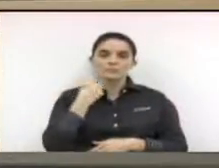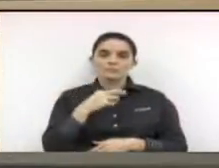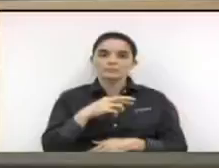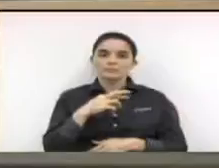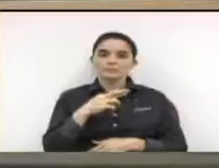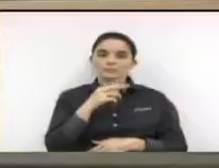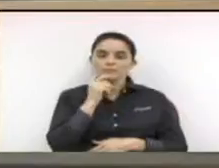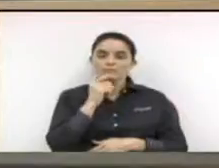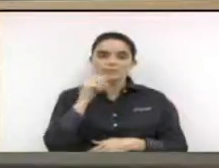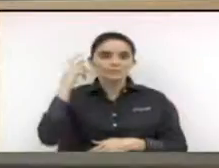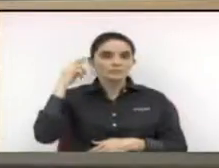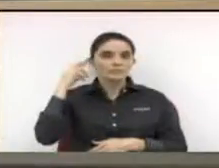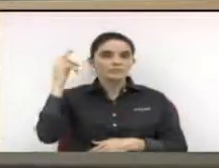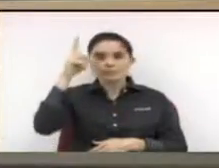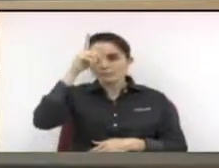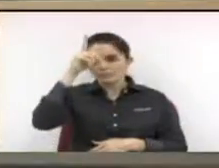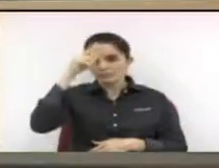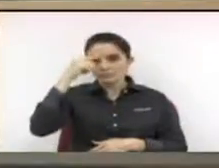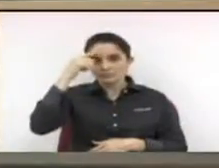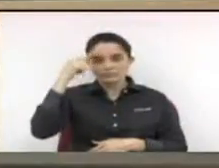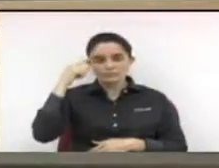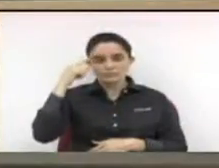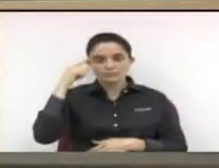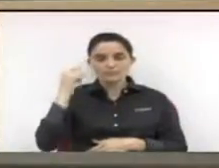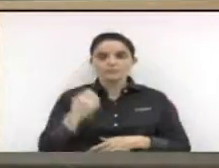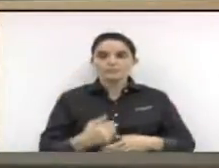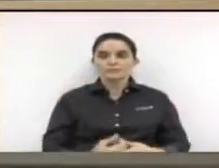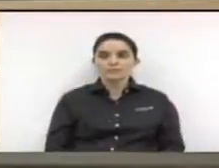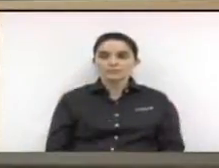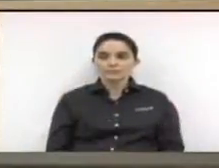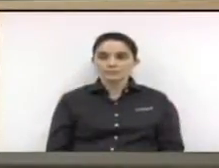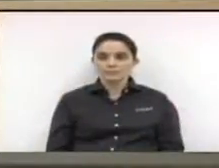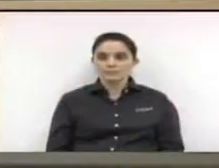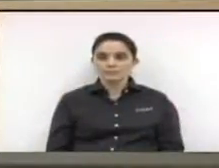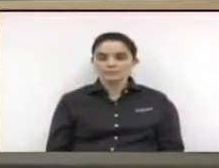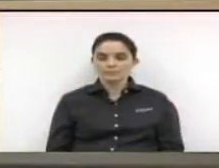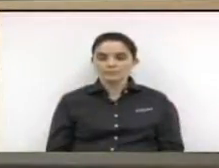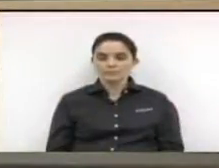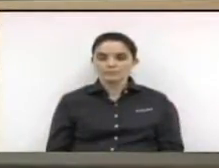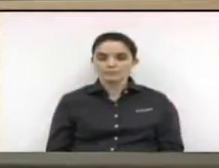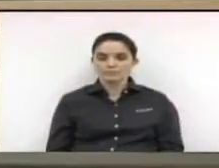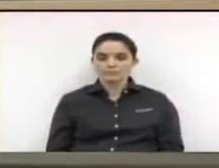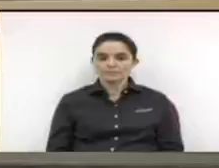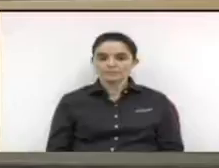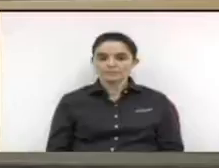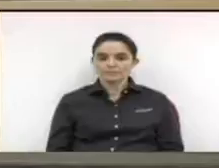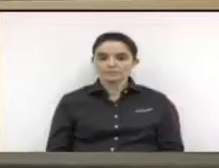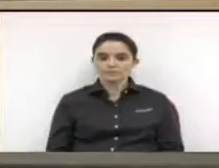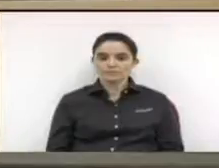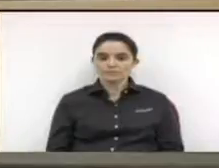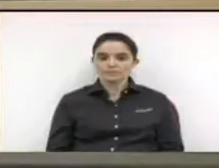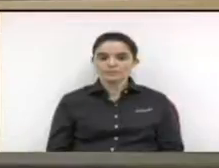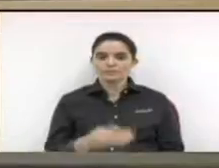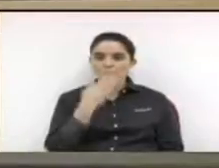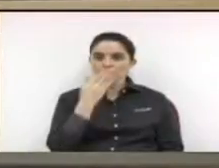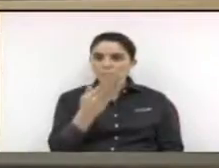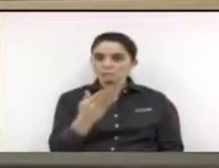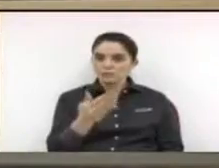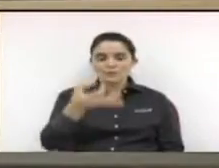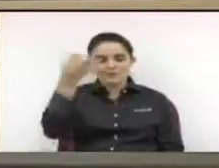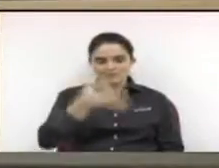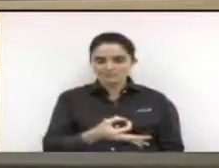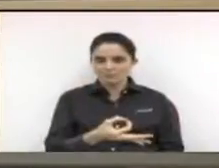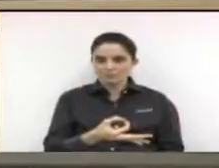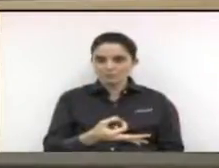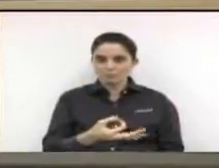Raul Nielsen Ronei Costa Martins Sidney Pascotto E Wilson Nunes Serqueira O requerimento está formalmente em ordem